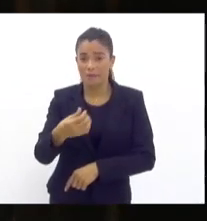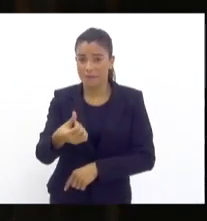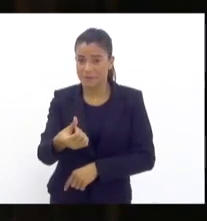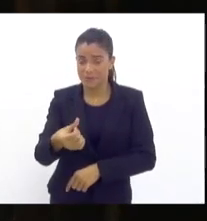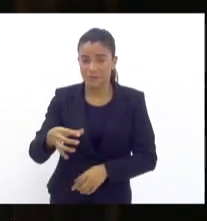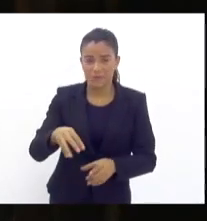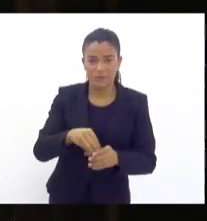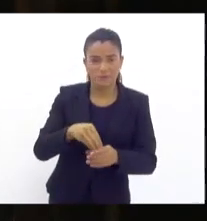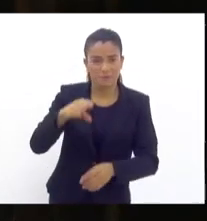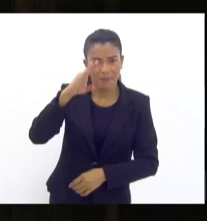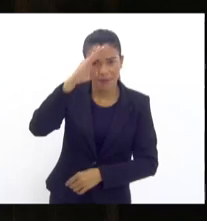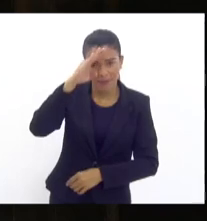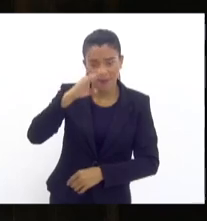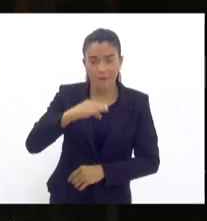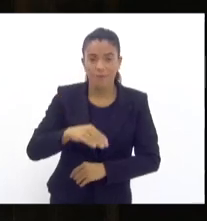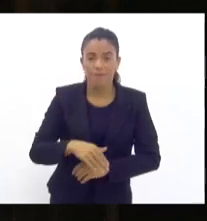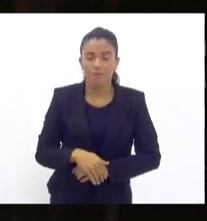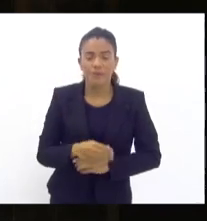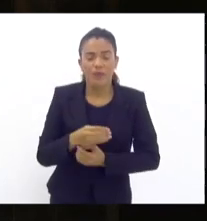tarde a todos os presentes.